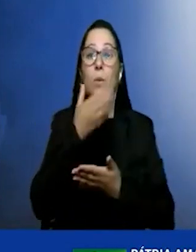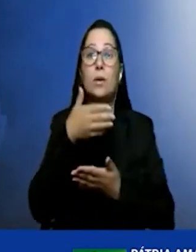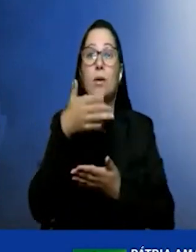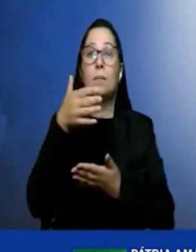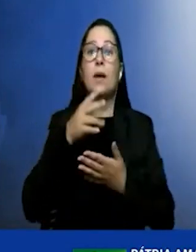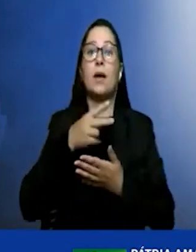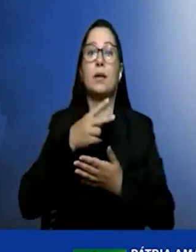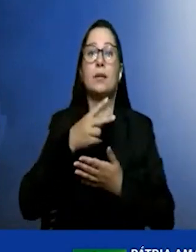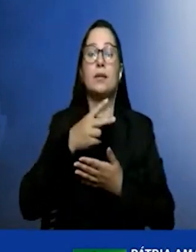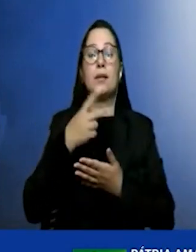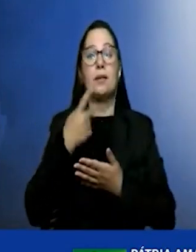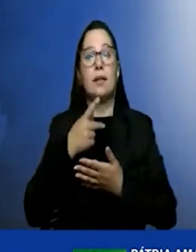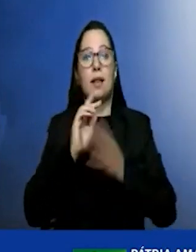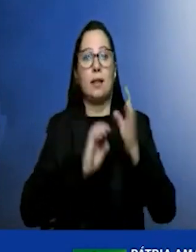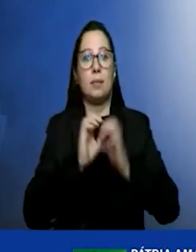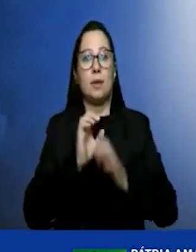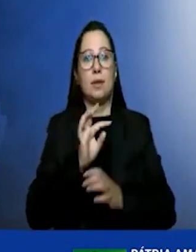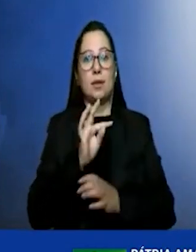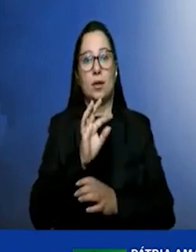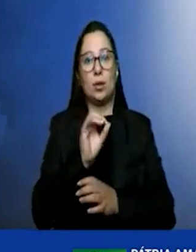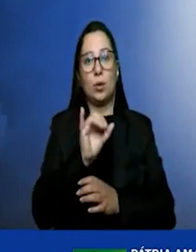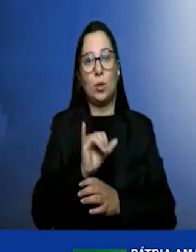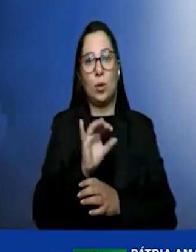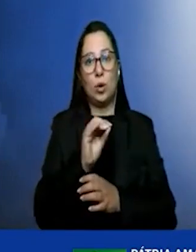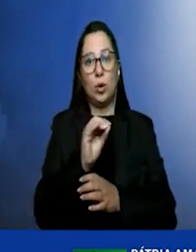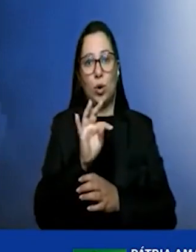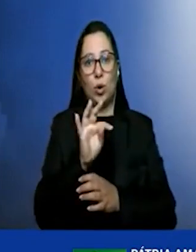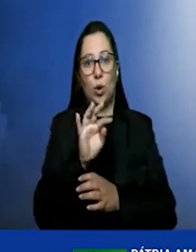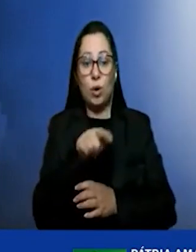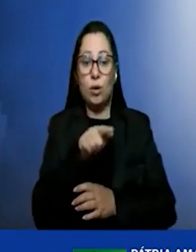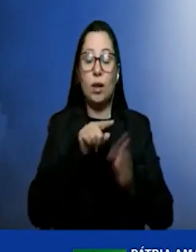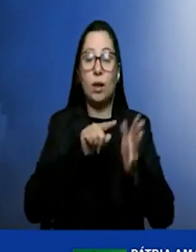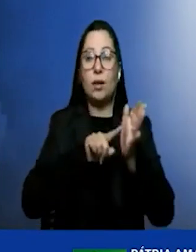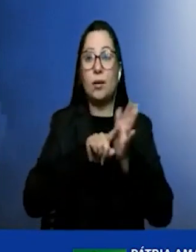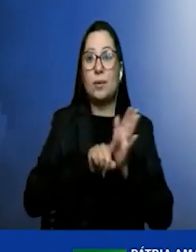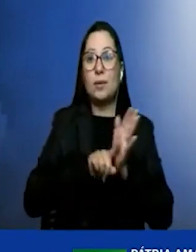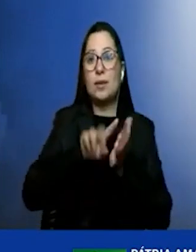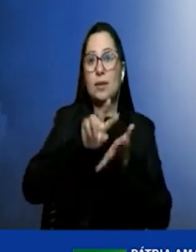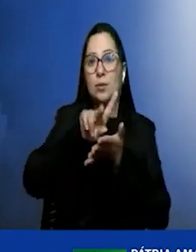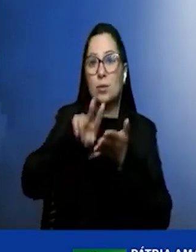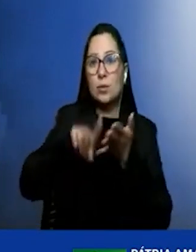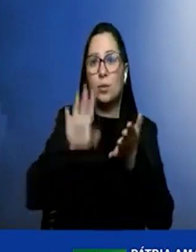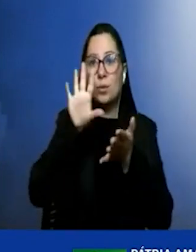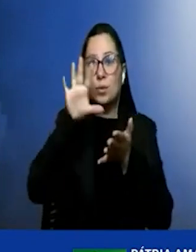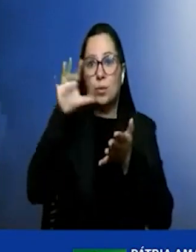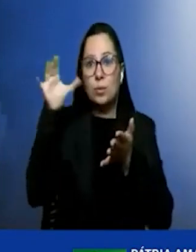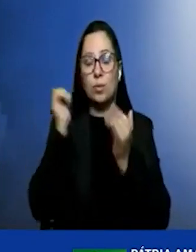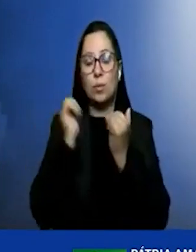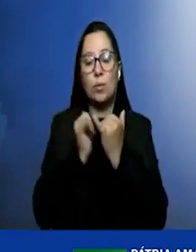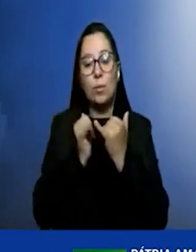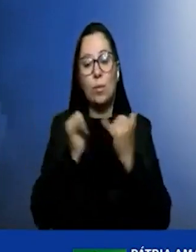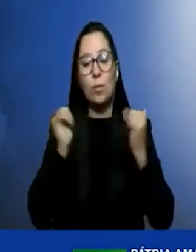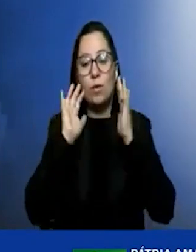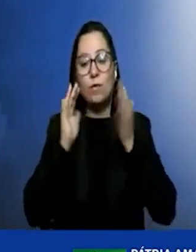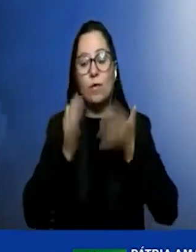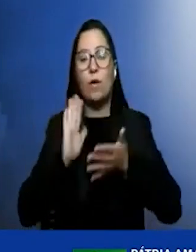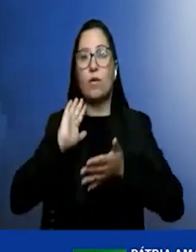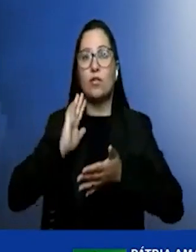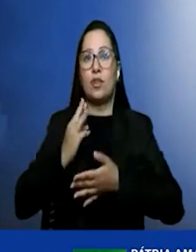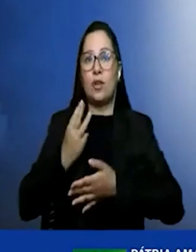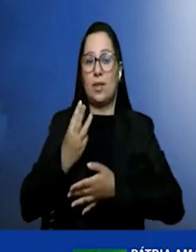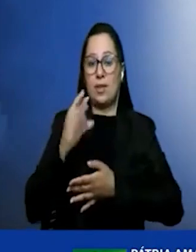dizendo que a Toyota pesquisa diferentes soluções em eletrificação já faz pelo menos 30 anos.